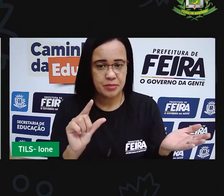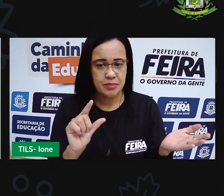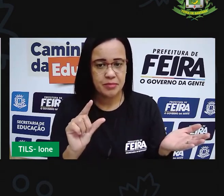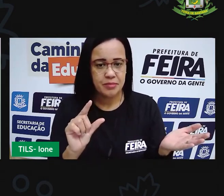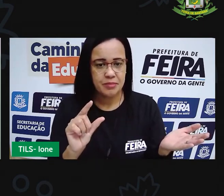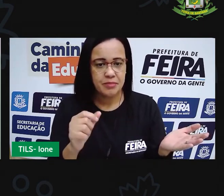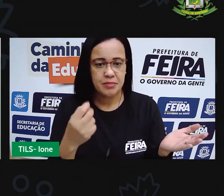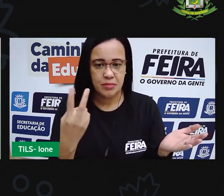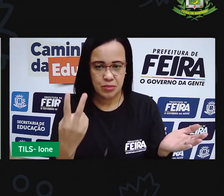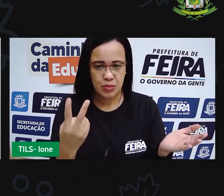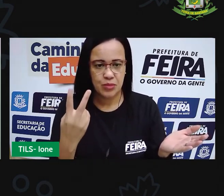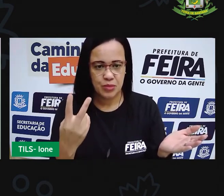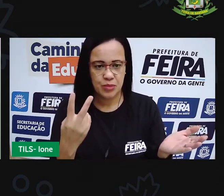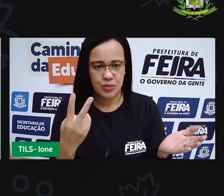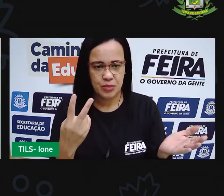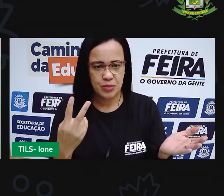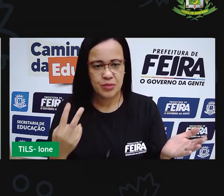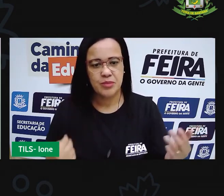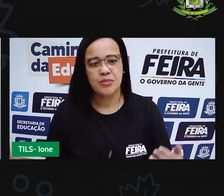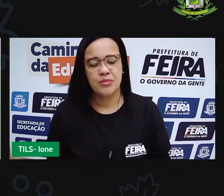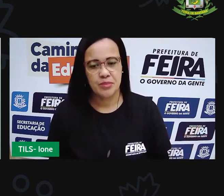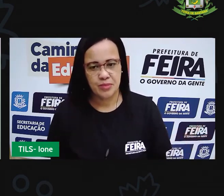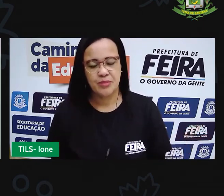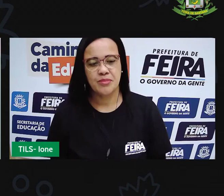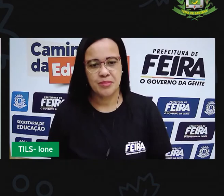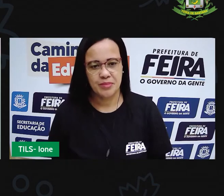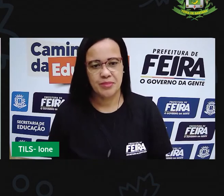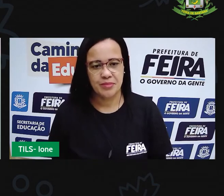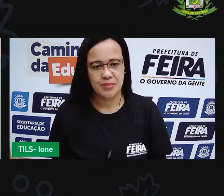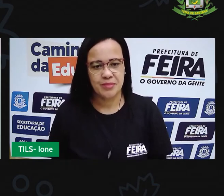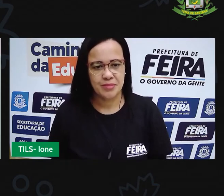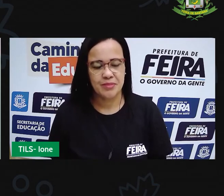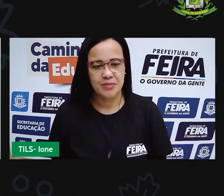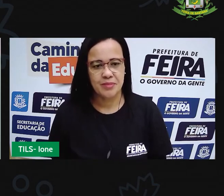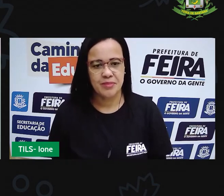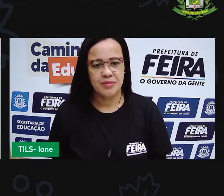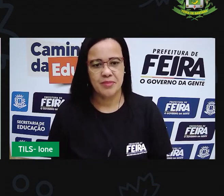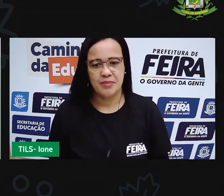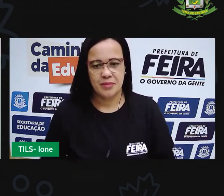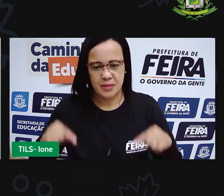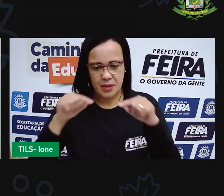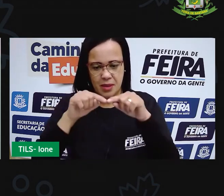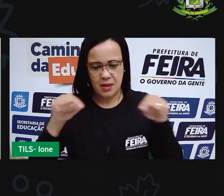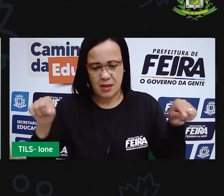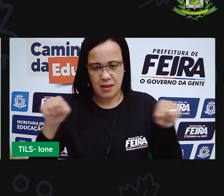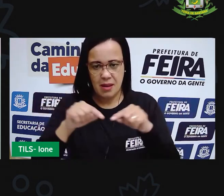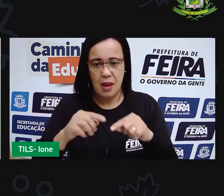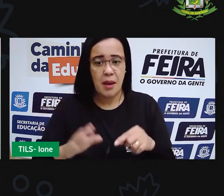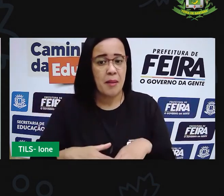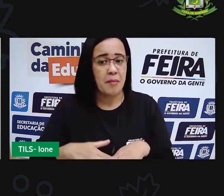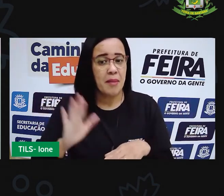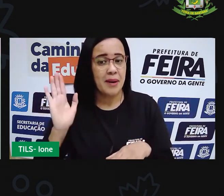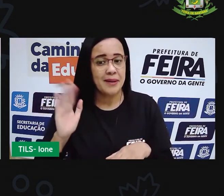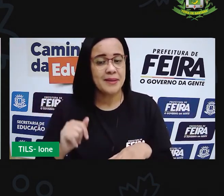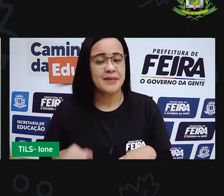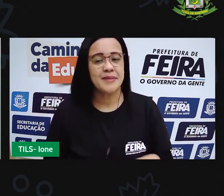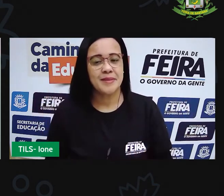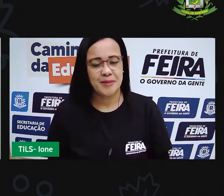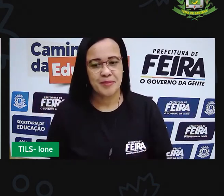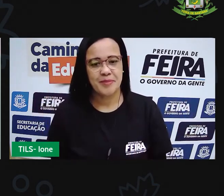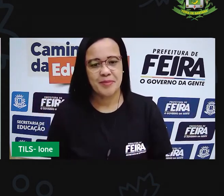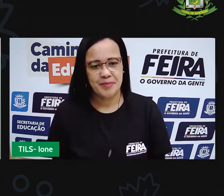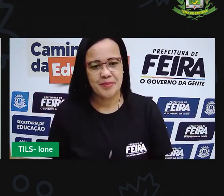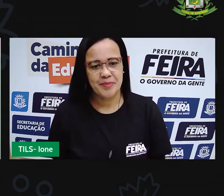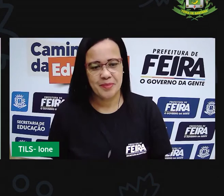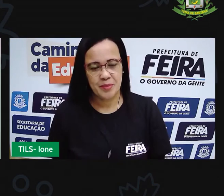para fazer um comprimento maior para lado para a lateral desse retângulo então